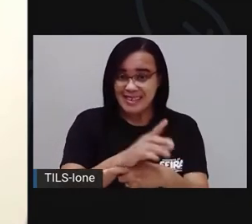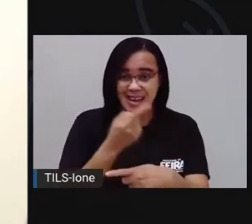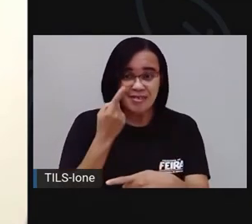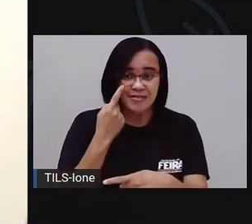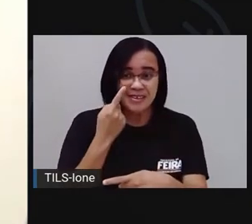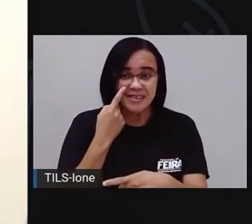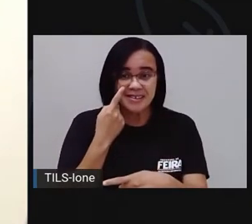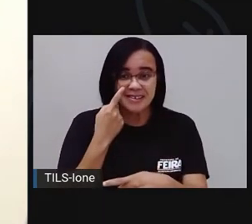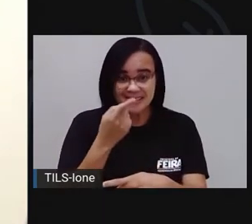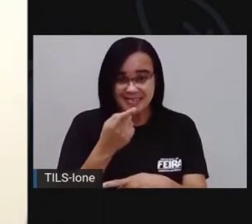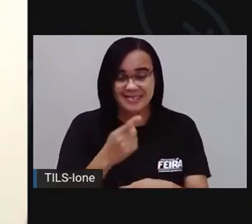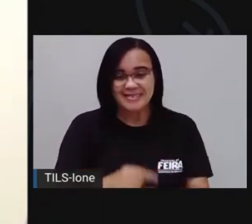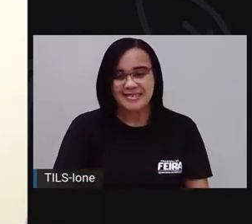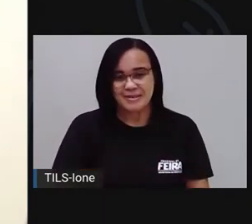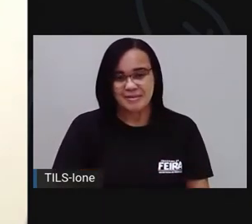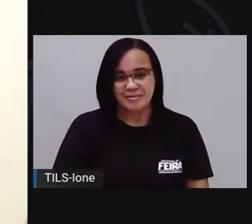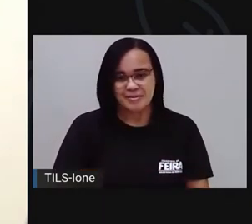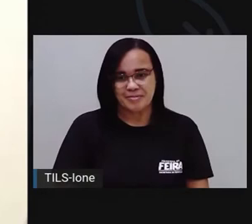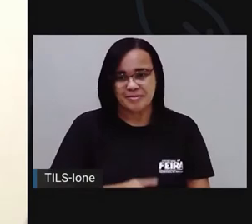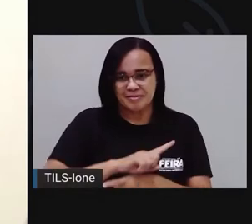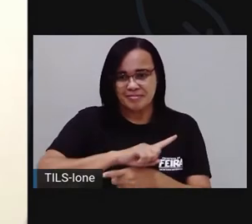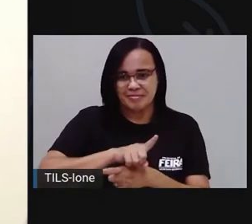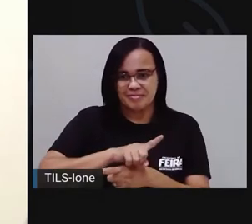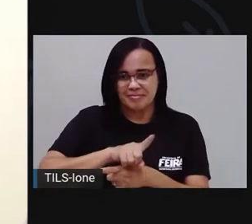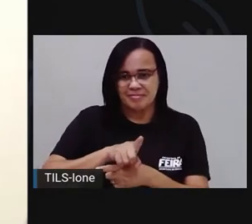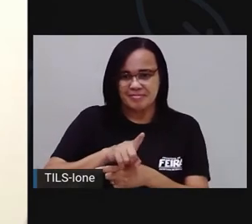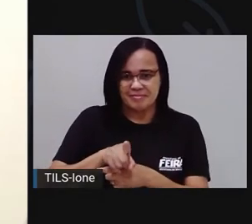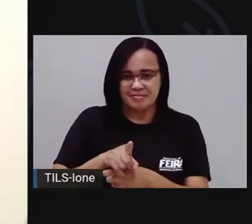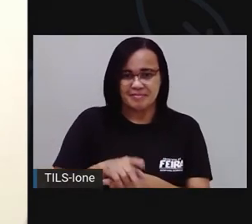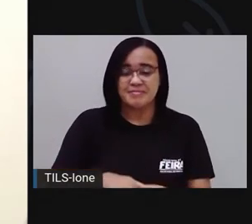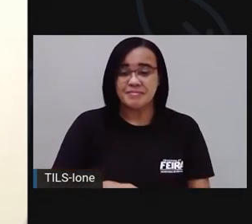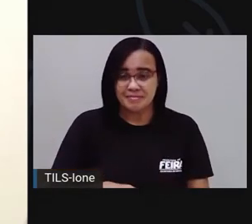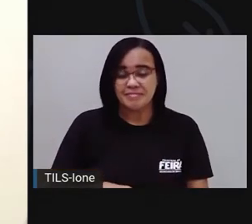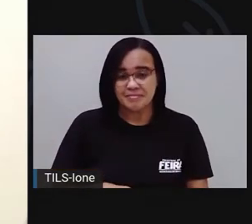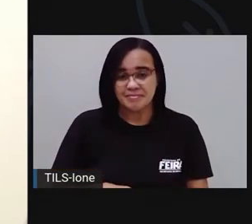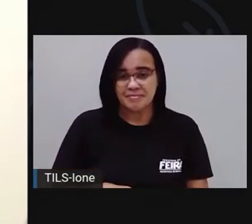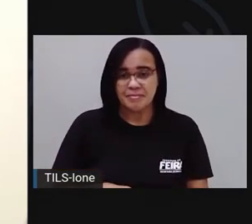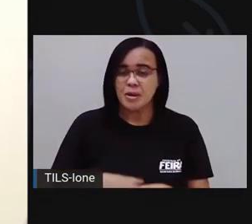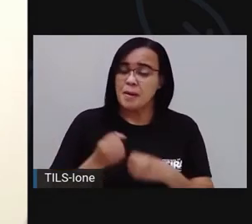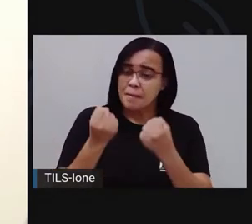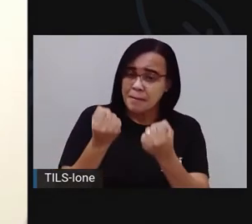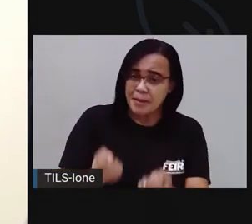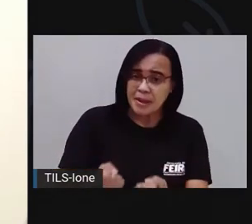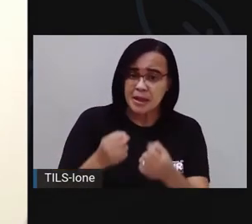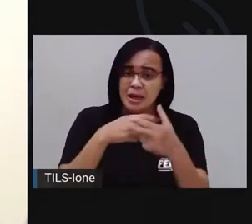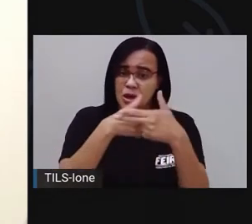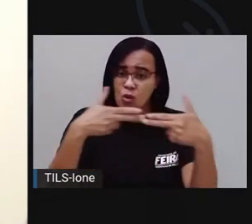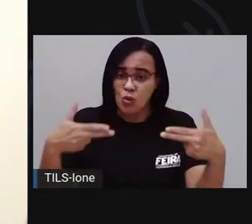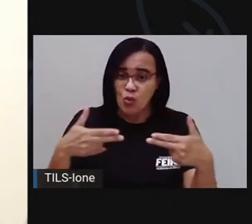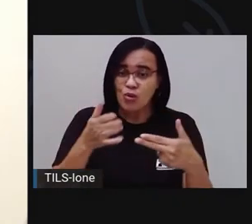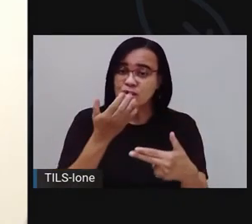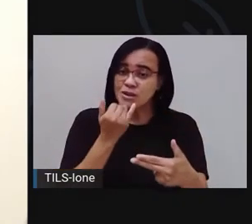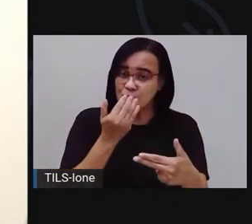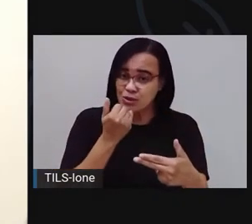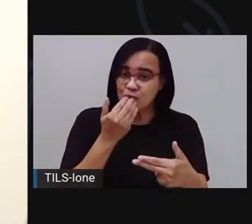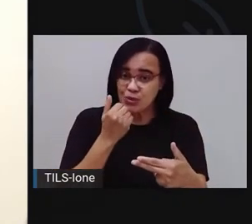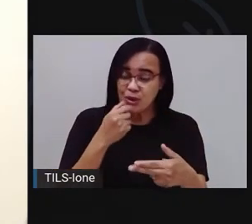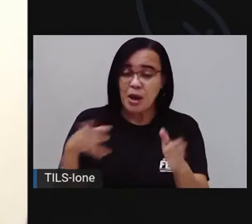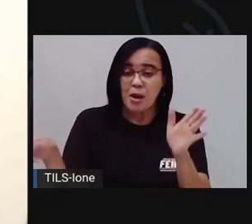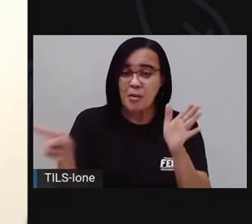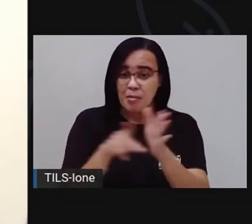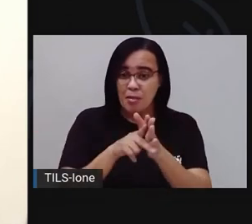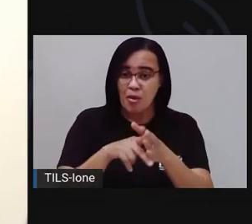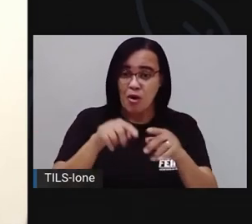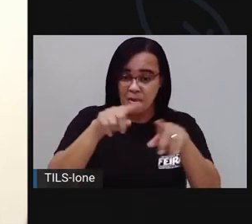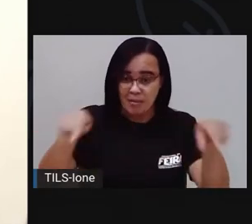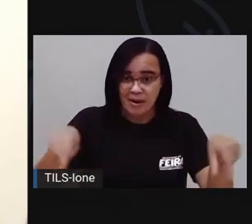Deixa eu mostrar para vocês essa balança. Essa é uma balança de pesar alimentos, né? Uma balança de cozinha, tá